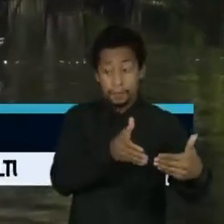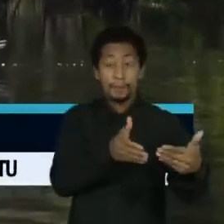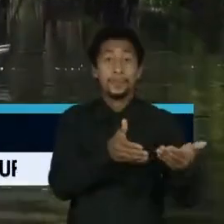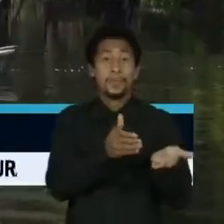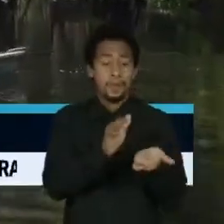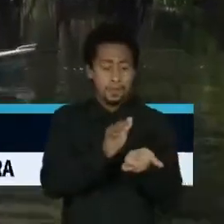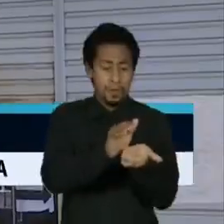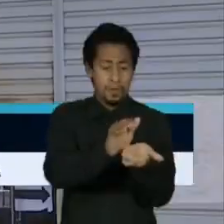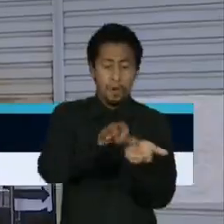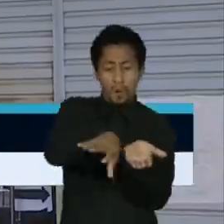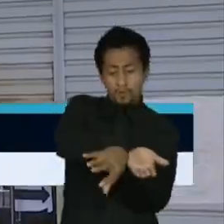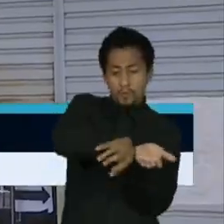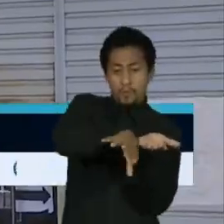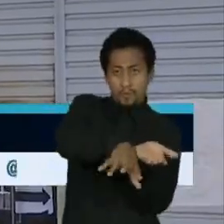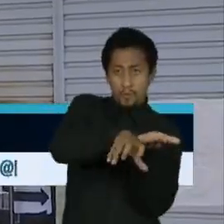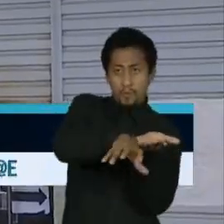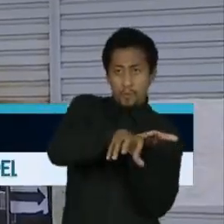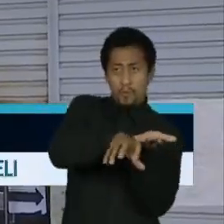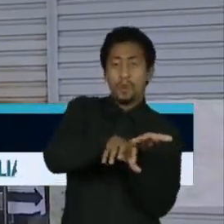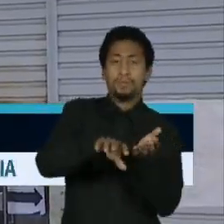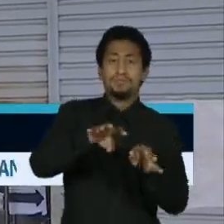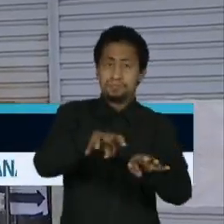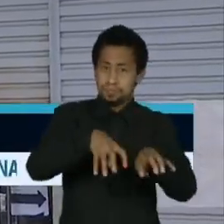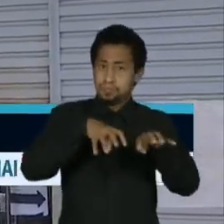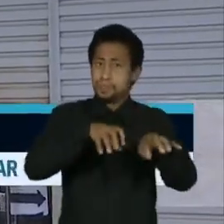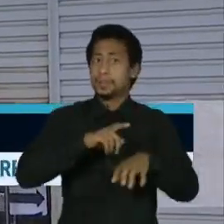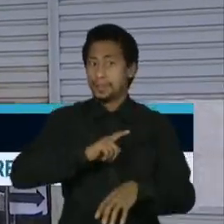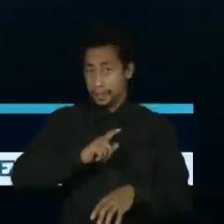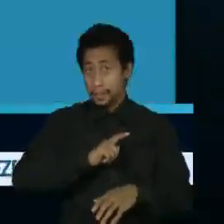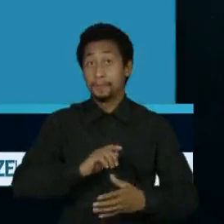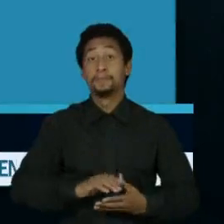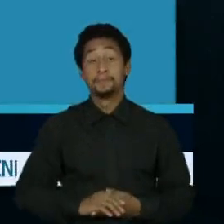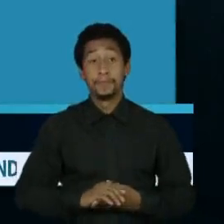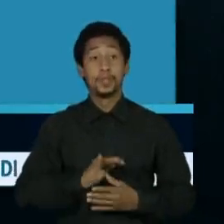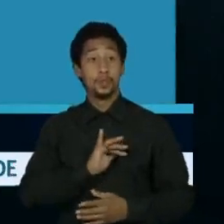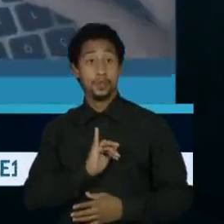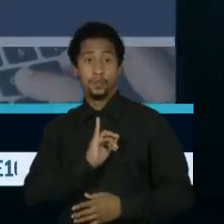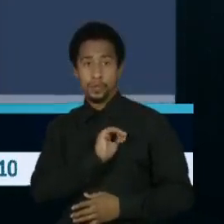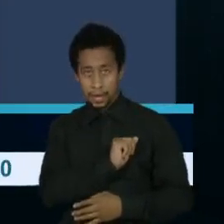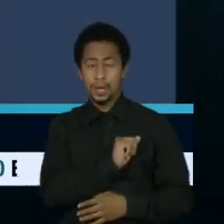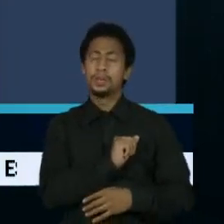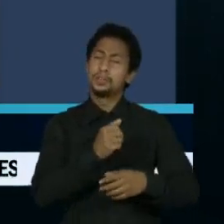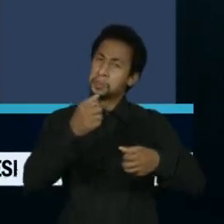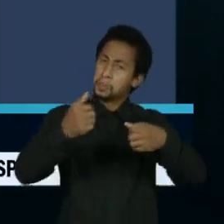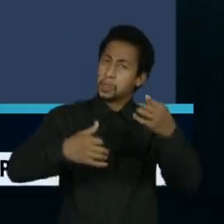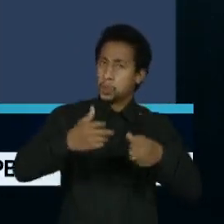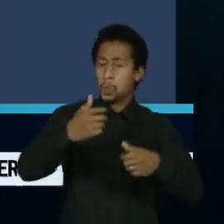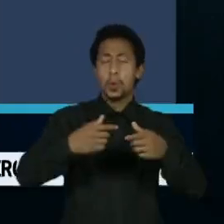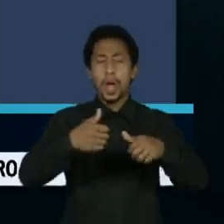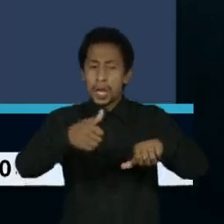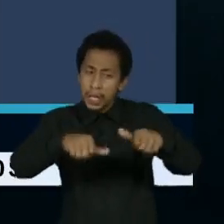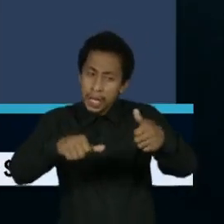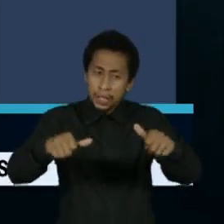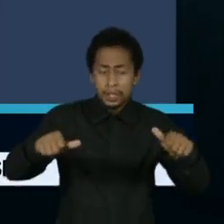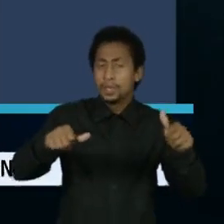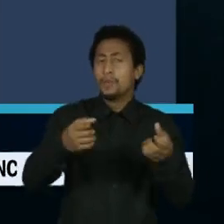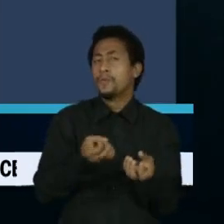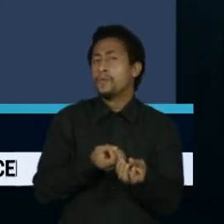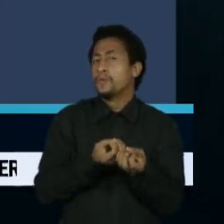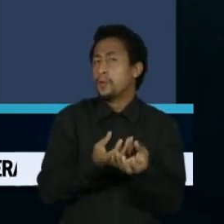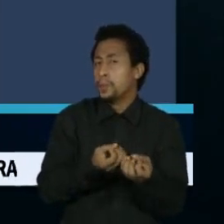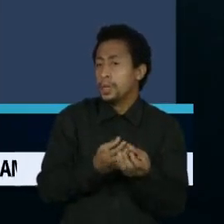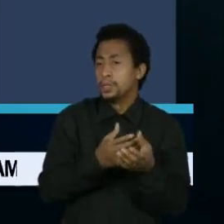foram demarcadas. Procurada pela nossa equipe, a FUNA informa que tem analisado os relatos sobre a possível